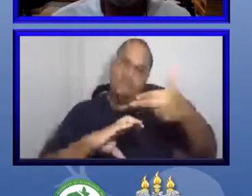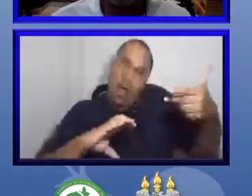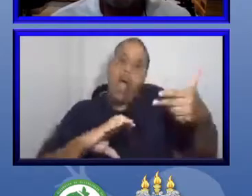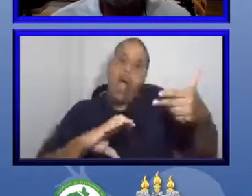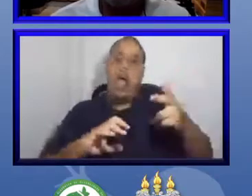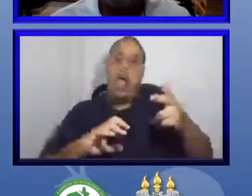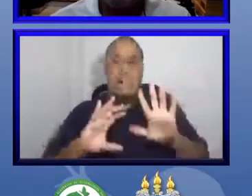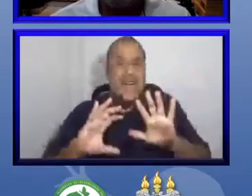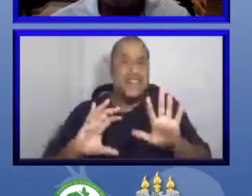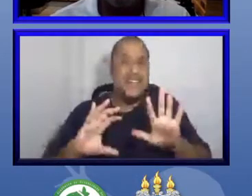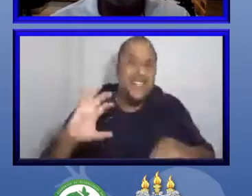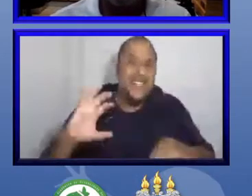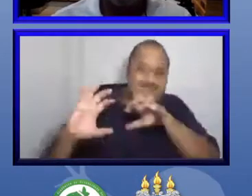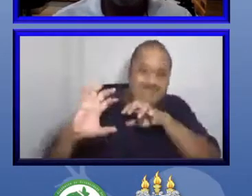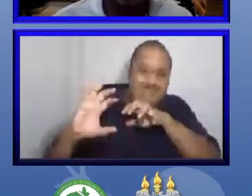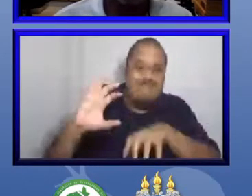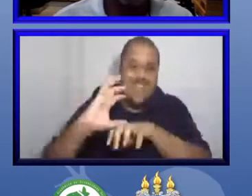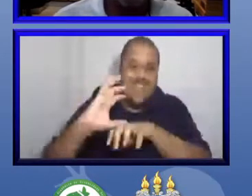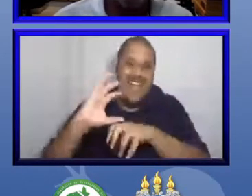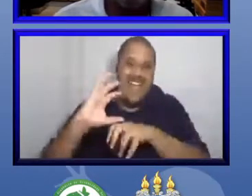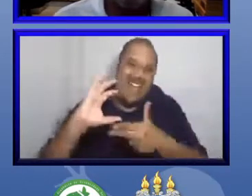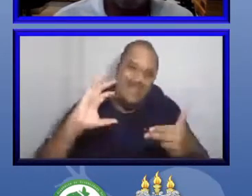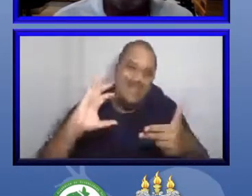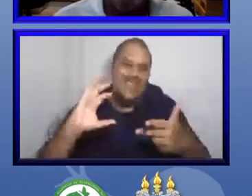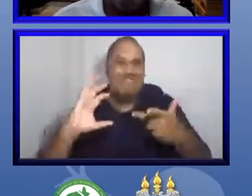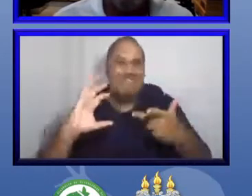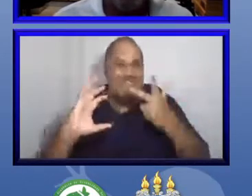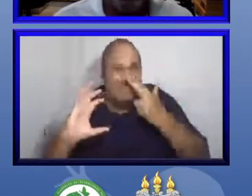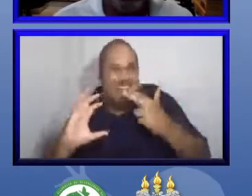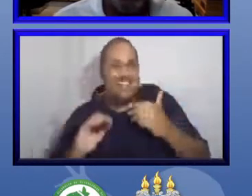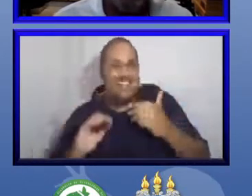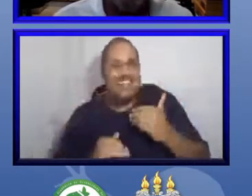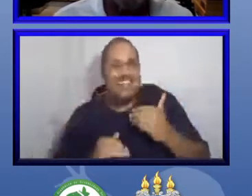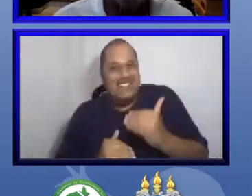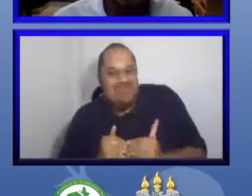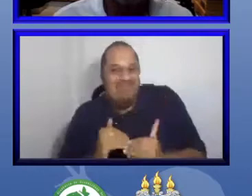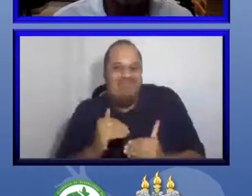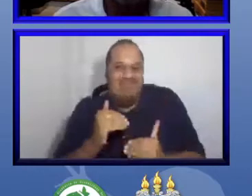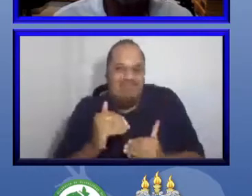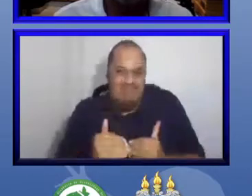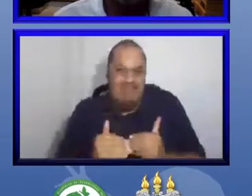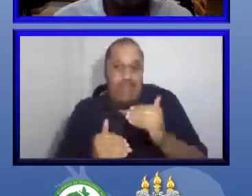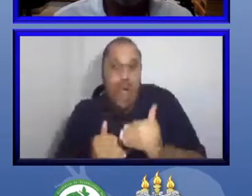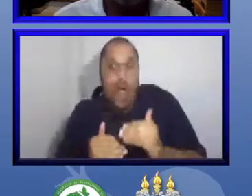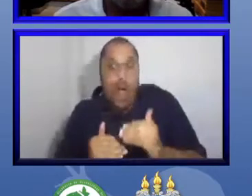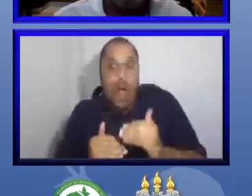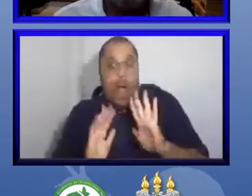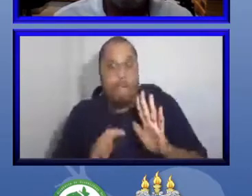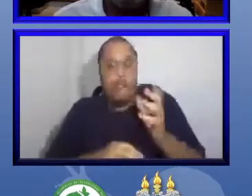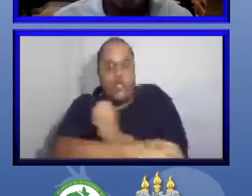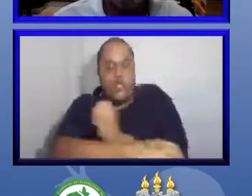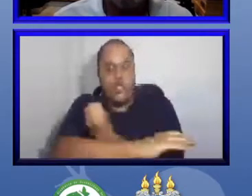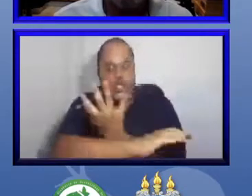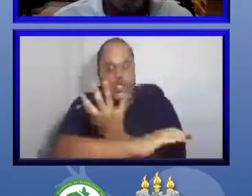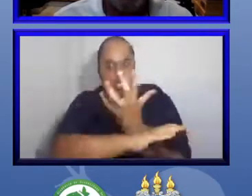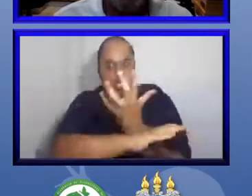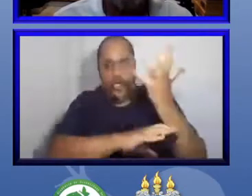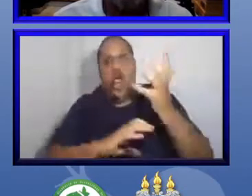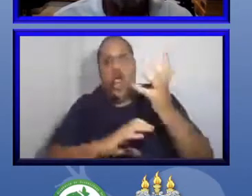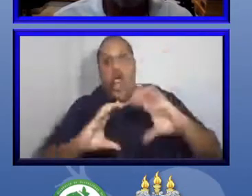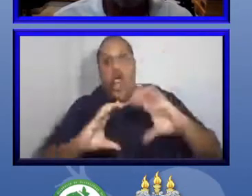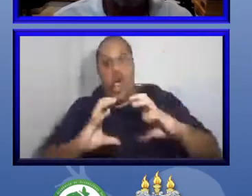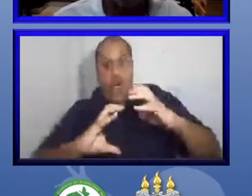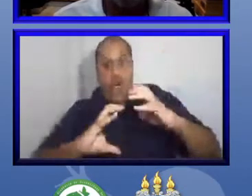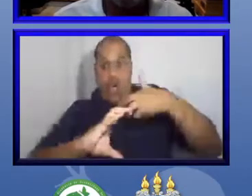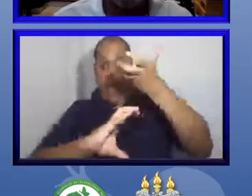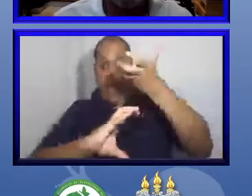cada dez anos vem acontecendo alguma coisinha aí. Com a flora, isso vem acontecendo quase que continuamente,